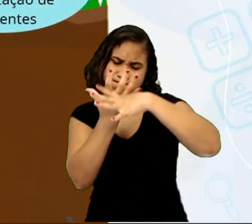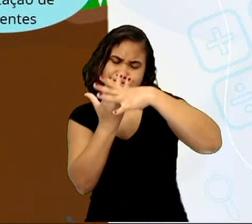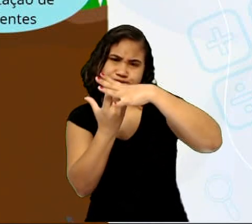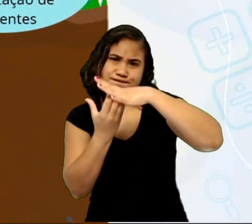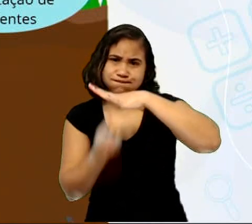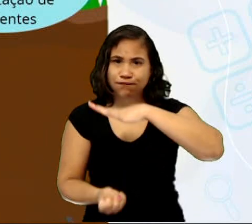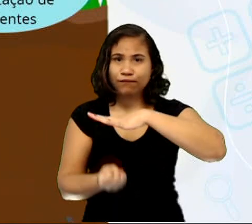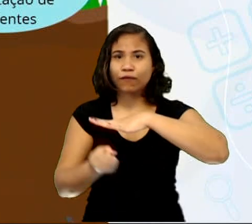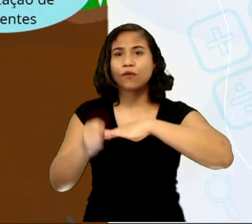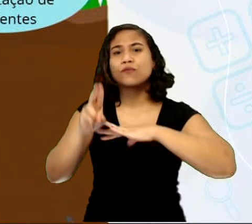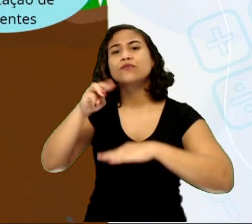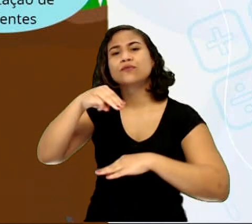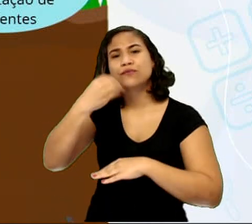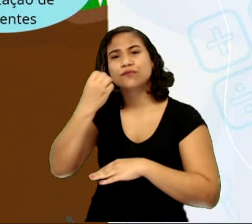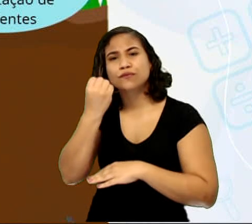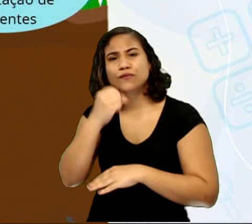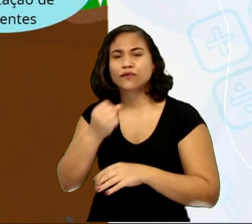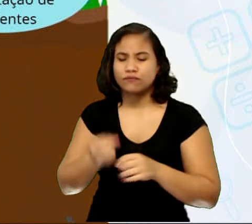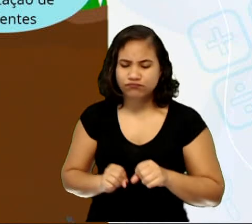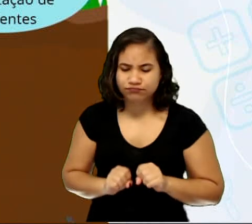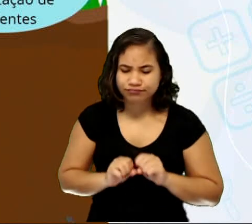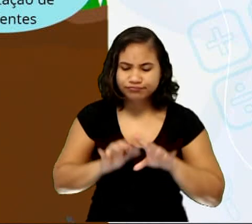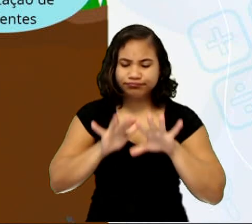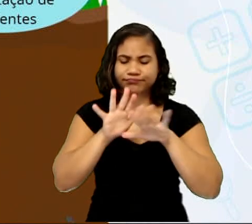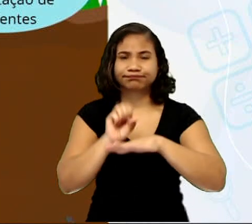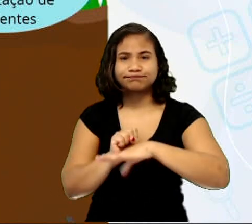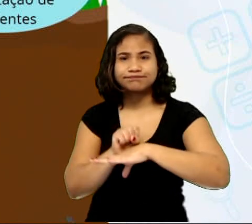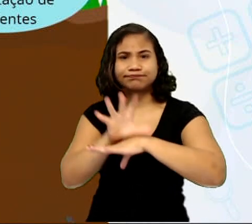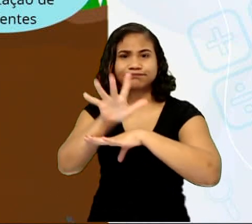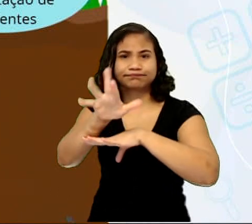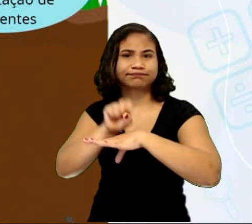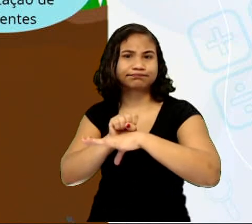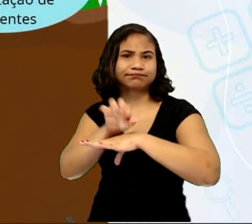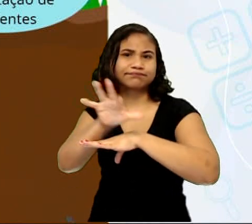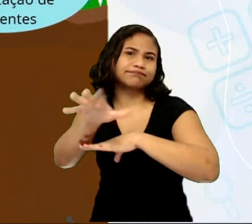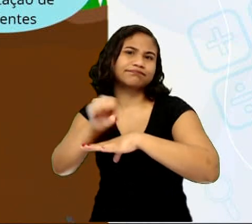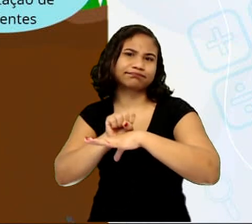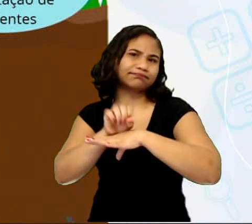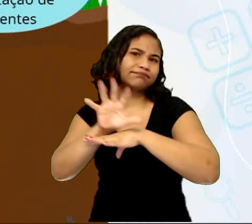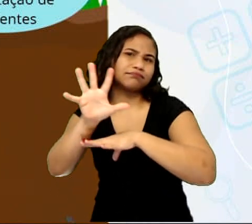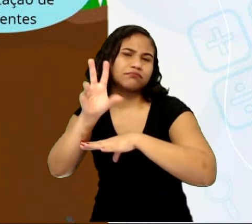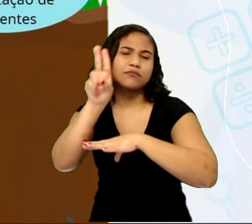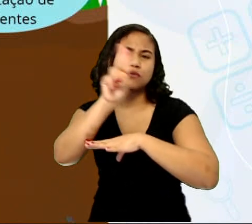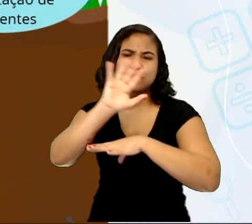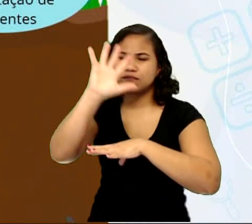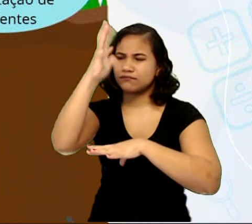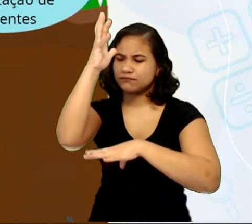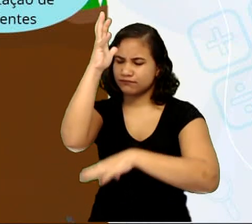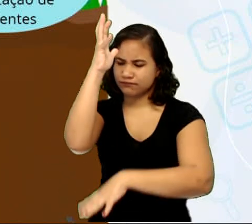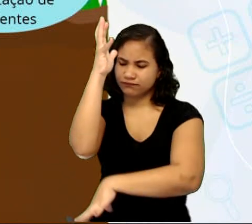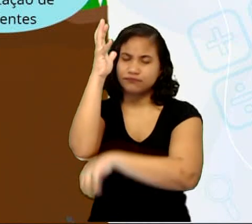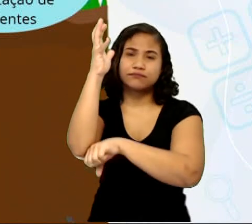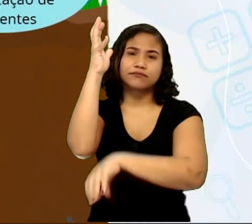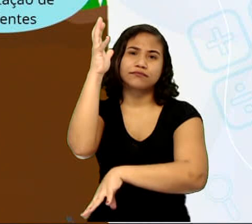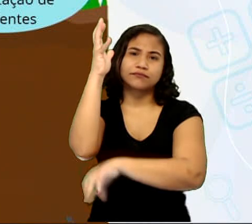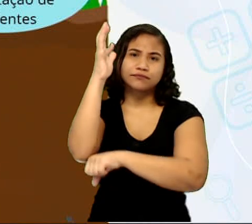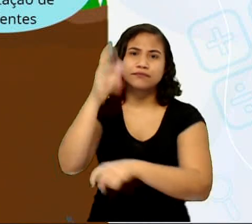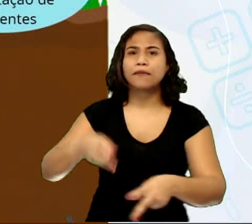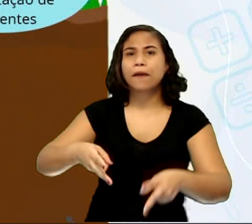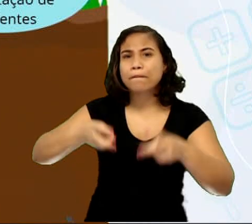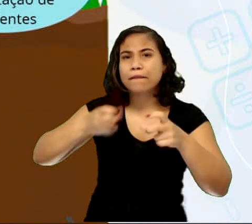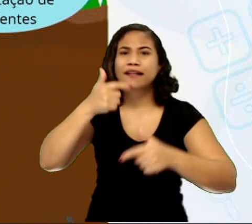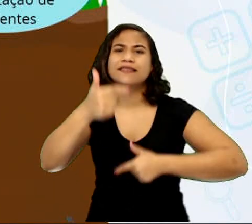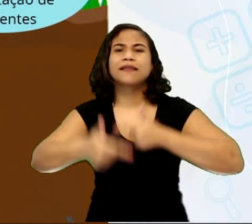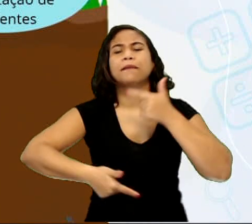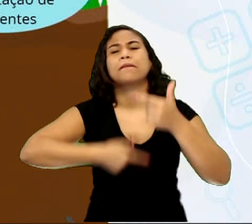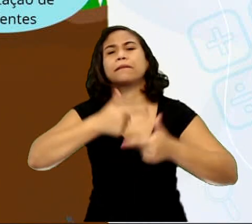humus e liberação de nutrientes que podem ser utilizados pelas plantas. Veja como esse trabalho